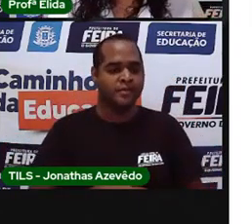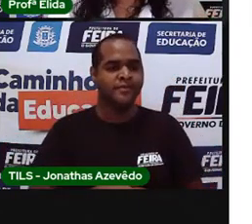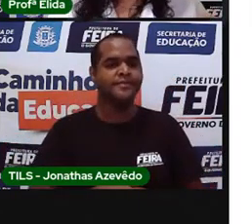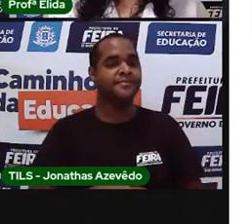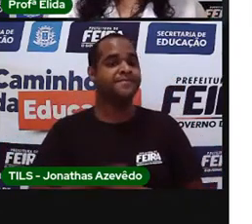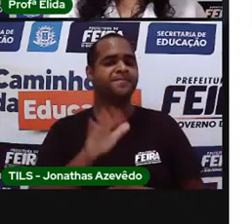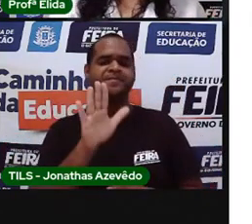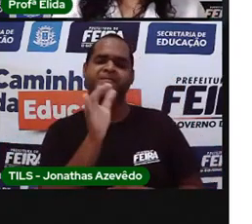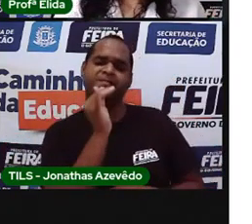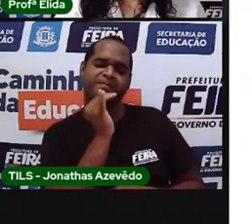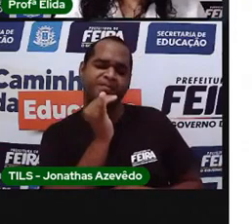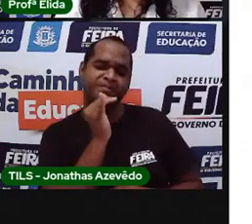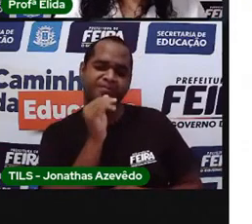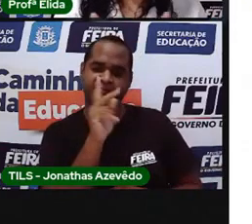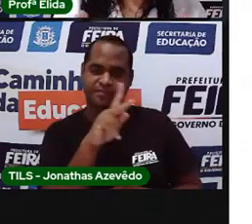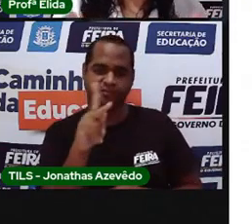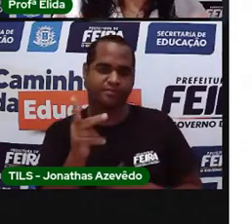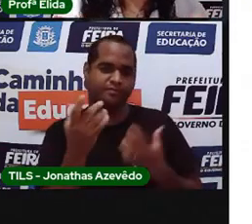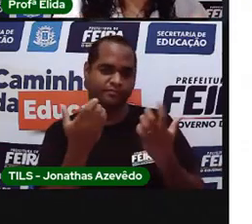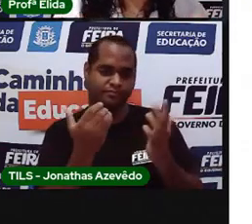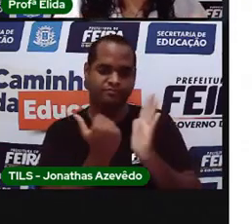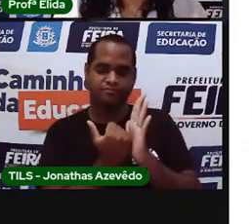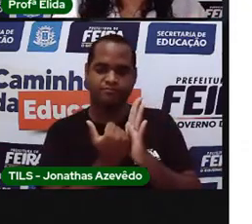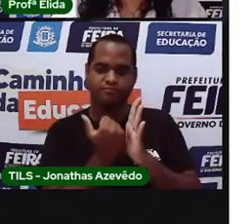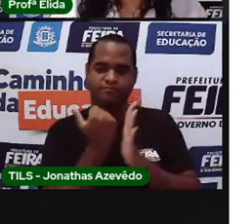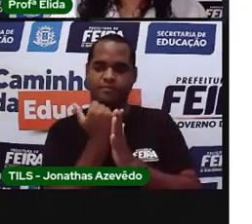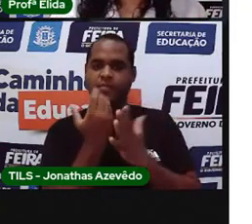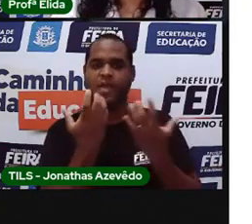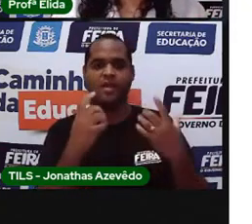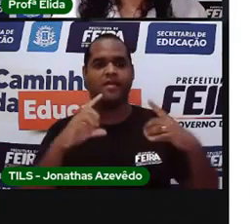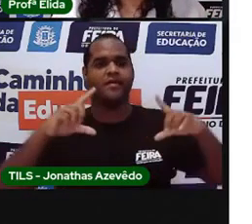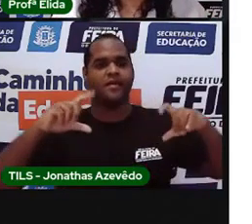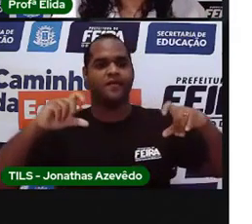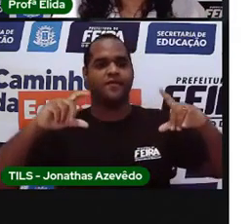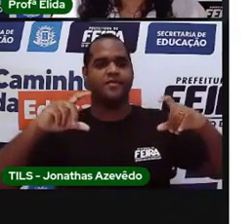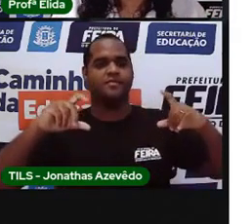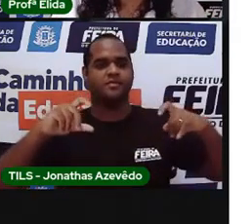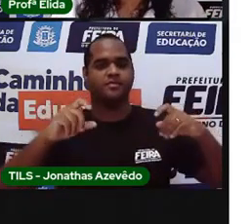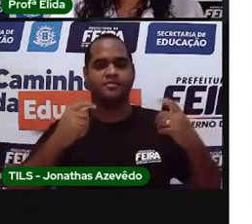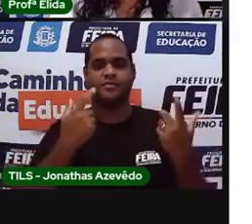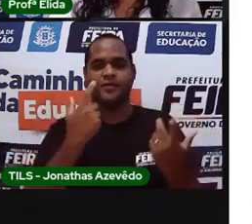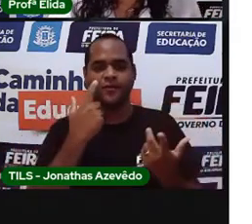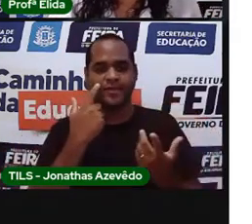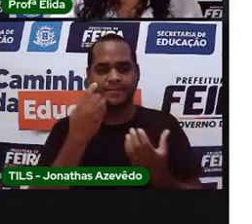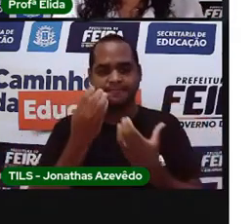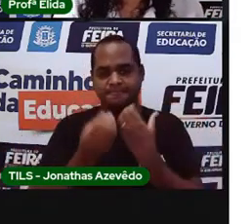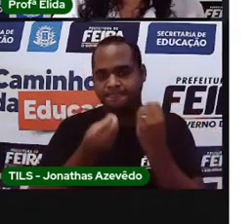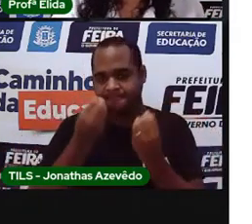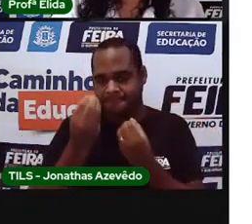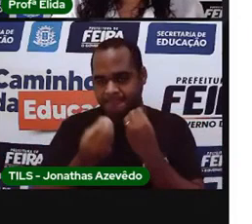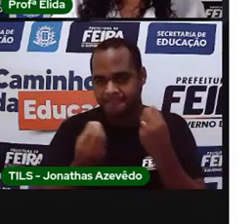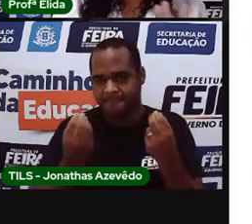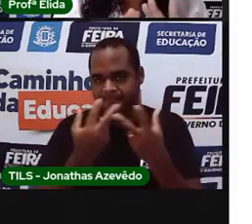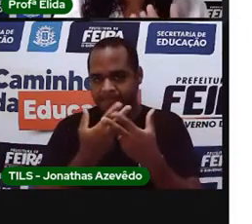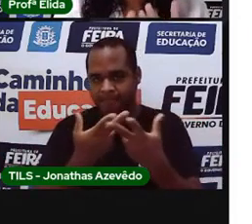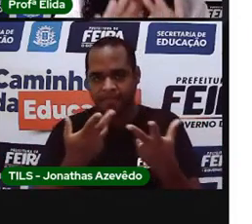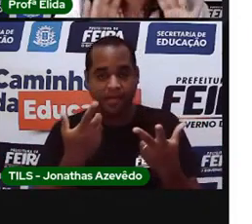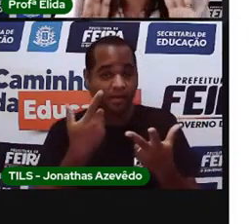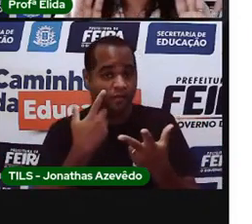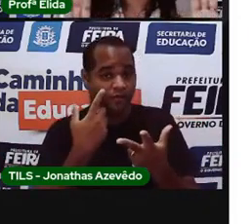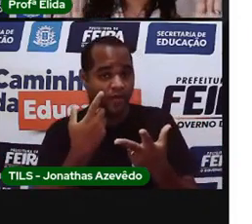Mas a pró queria aumentar a imagem para você enxergar melhor e também para a gente poder